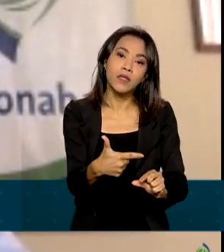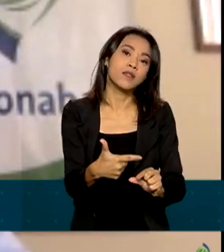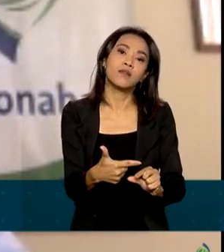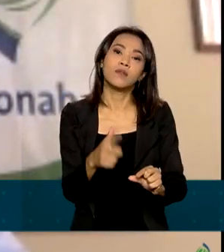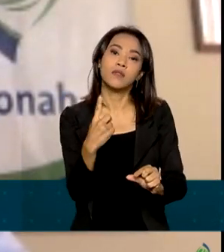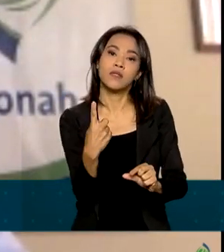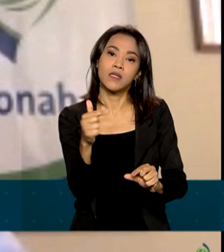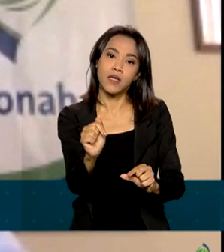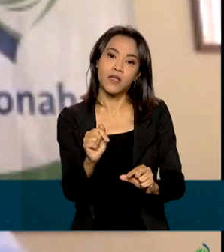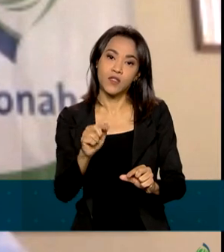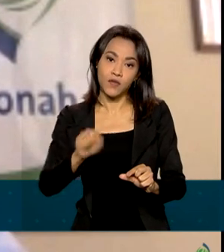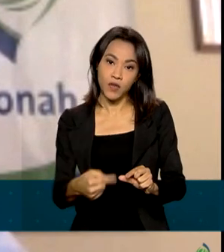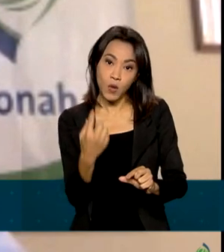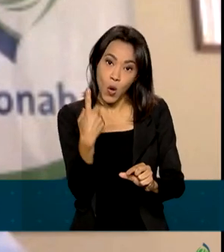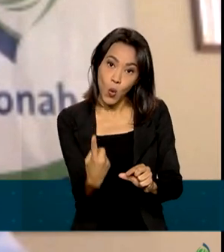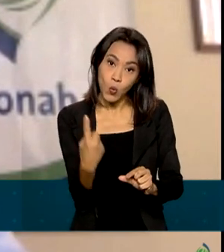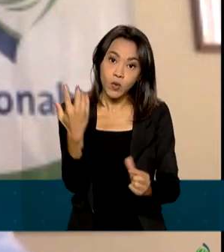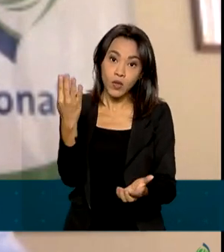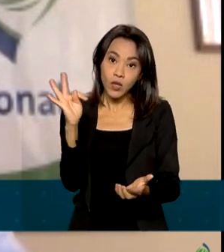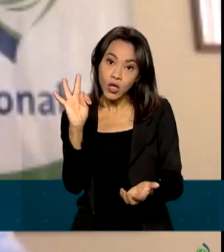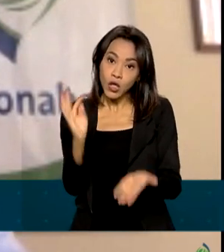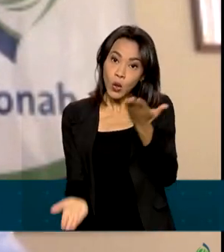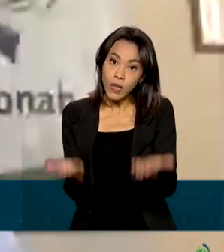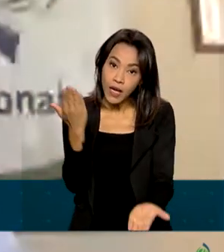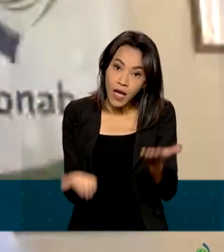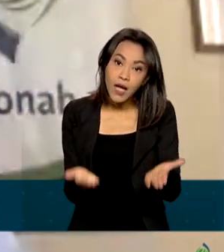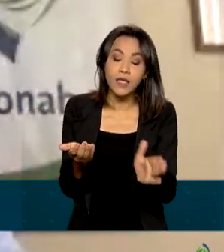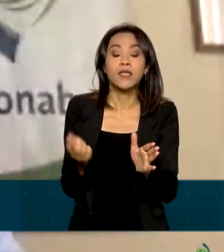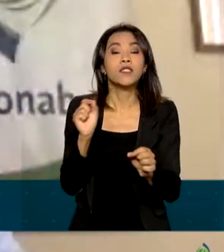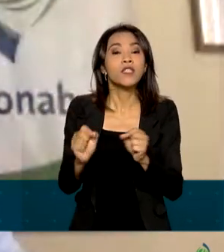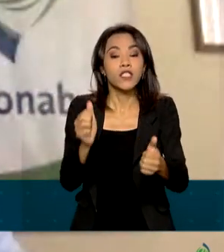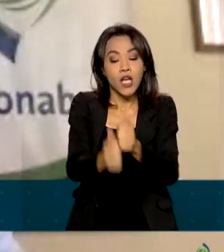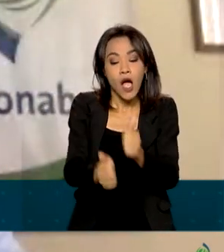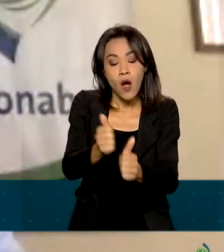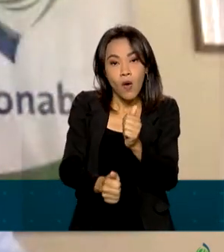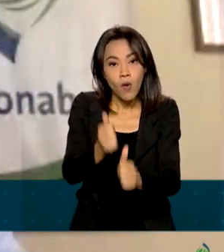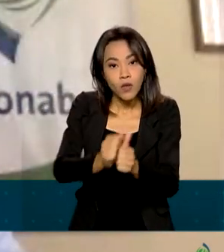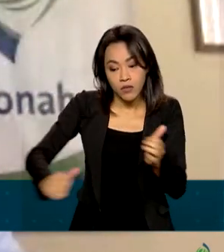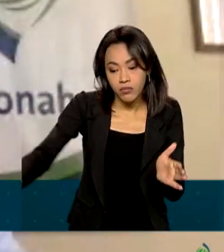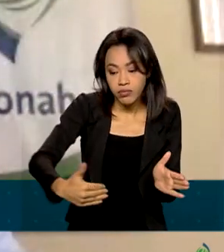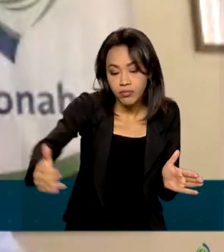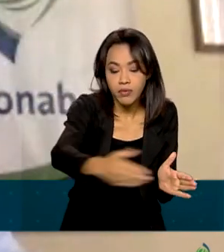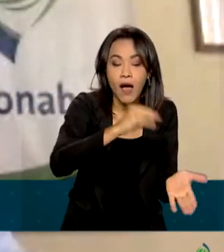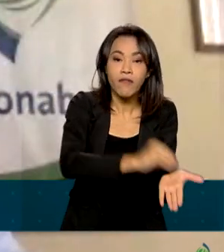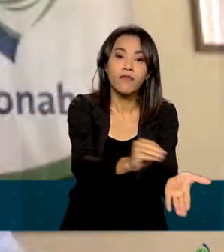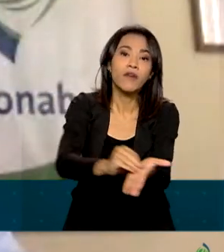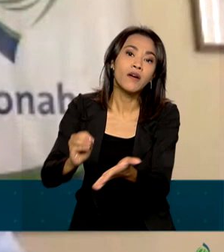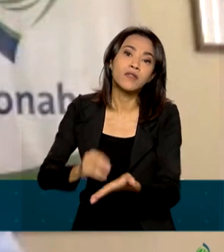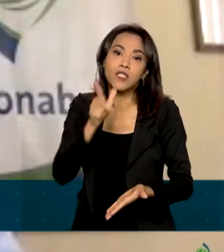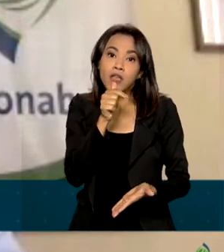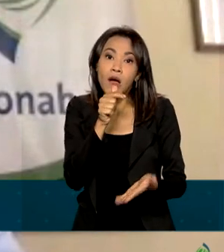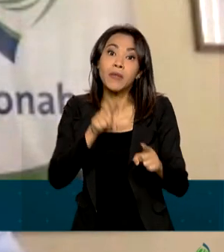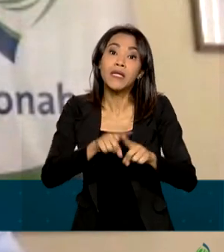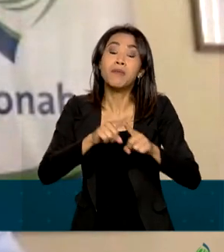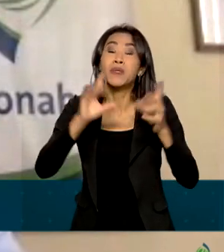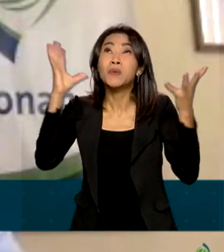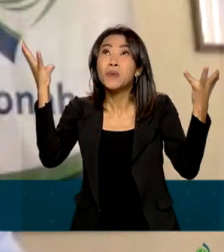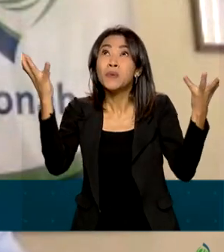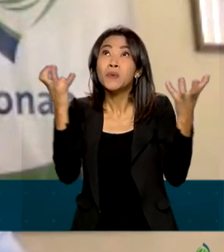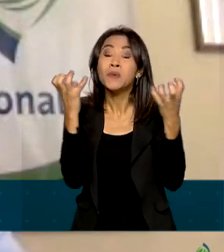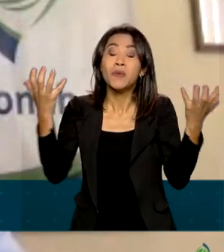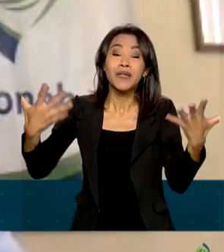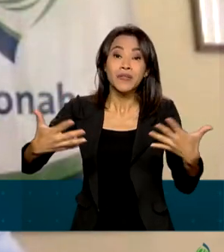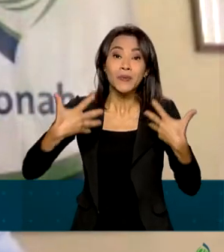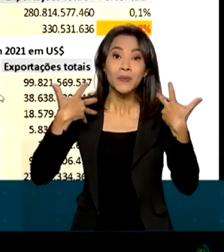,1 mil toneladas na safra de arroz, em decorrência à falta de água para irrigação e das altas temperaturas, principalmente no